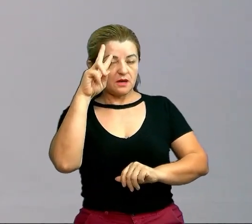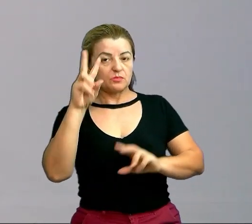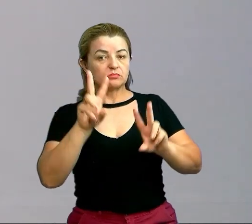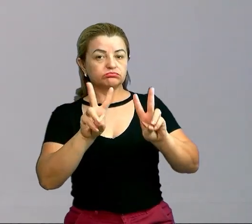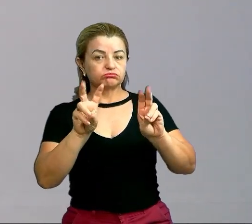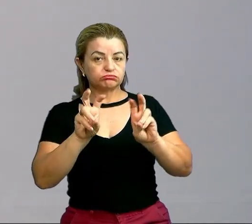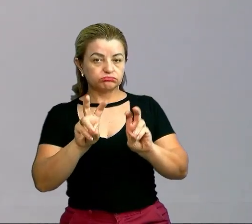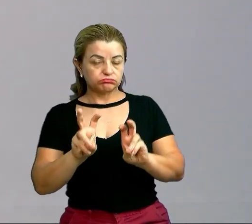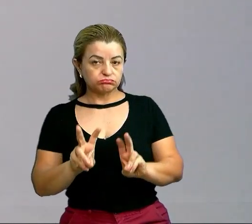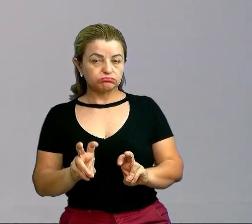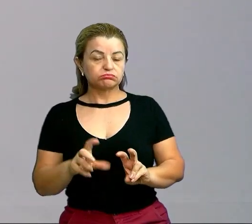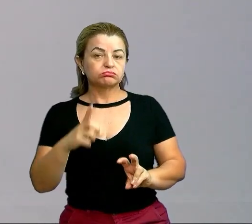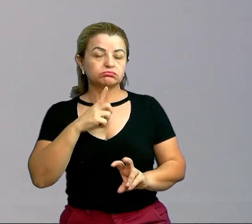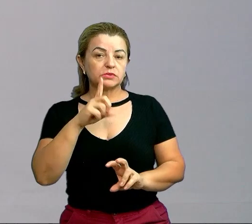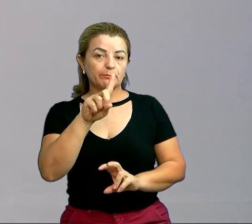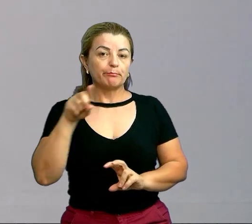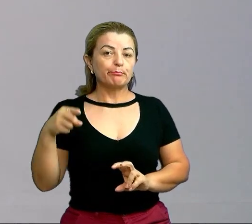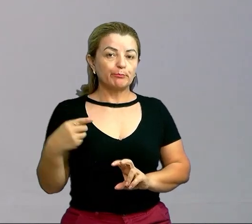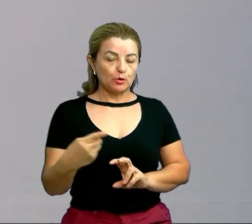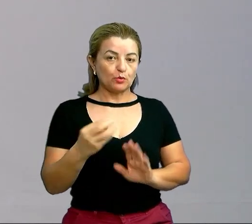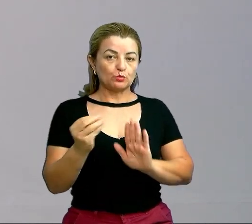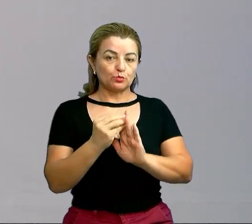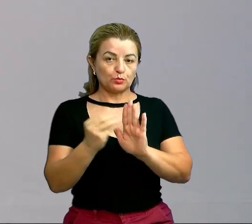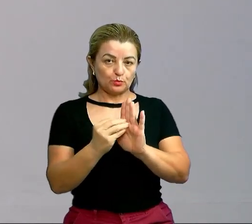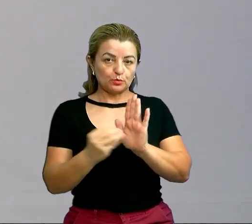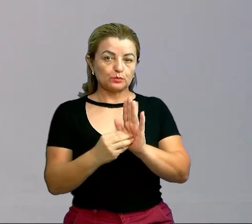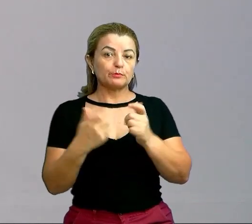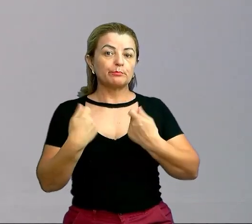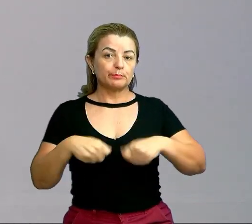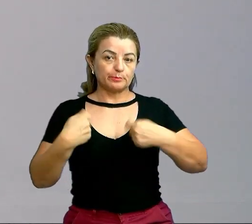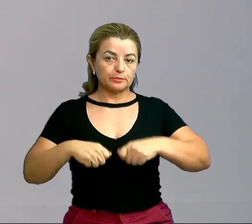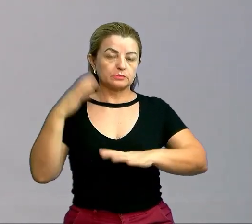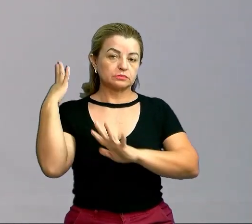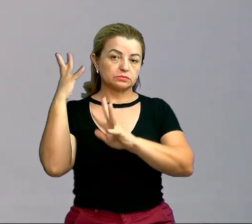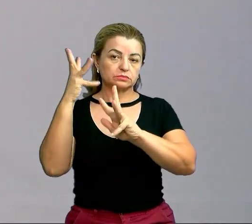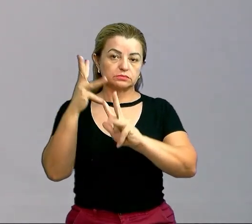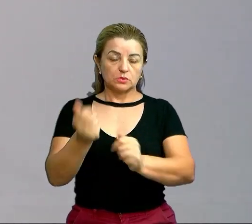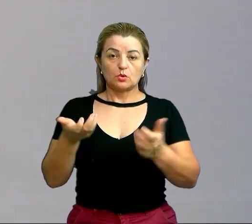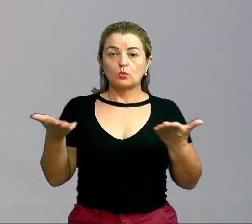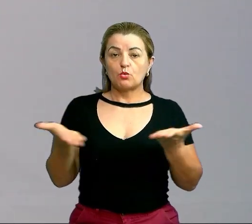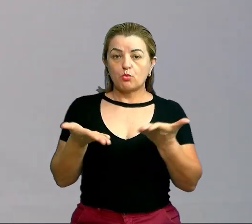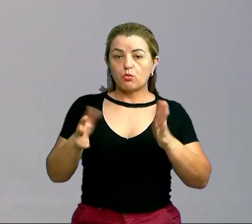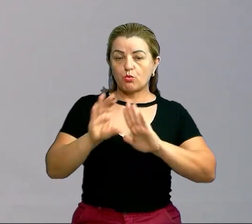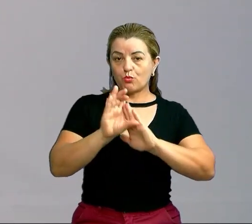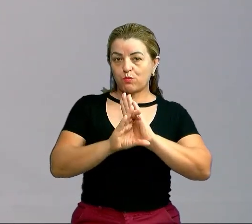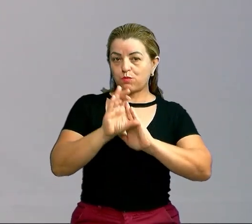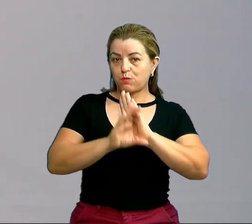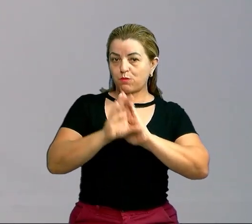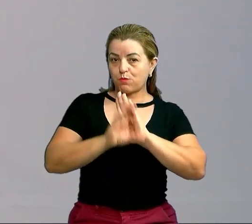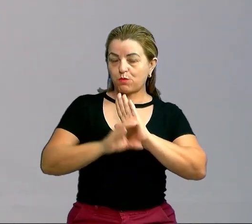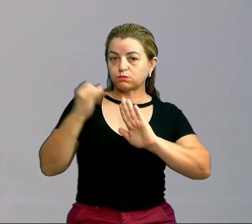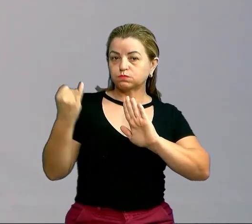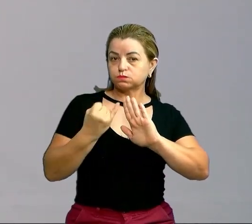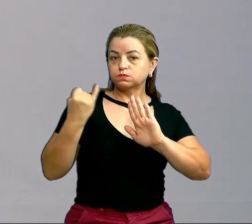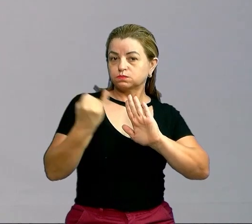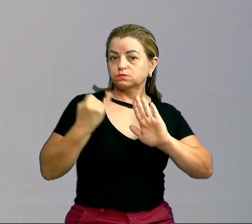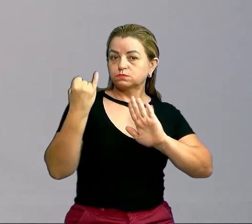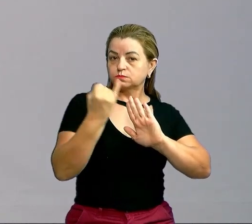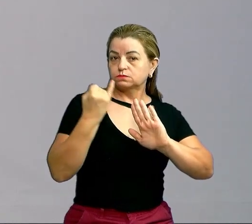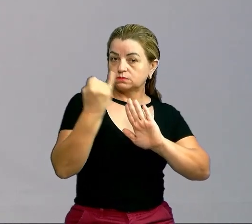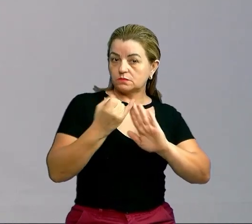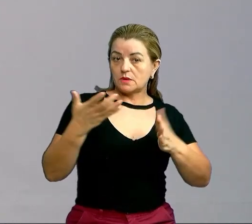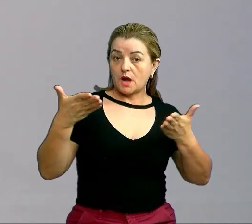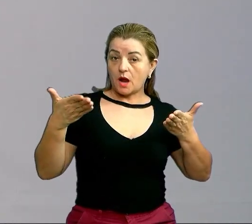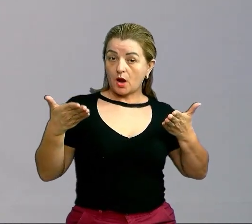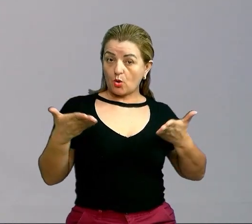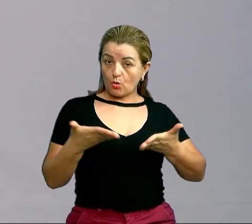você tem que revisar muito. Eu quero a tua atenção total porque o conteúdo de hoje, pessoal, ele é essencial. A gente vai fazer uma revisão